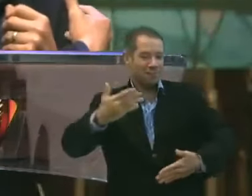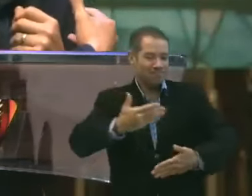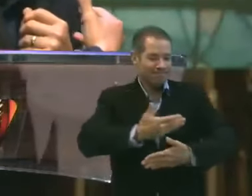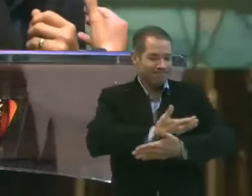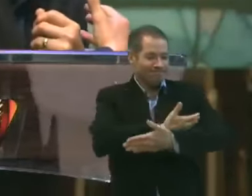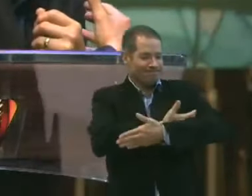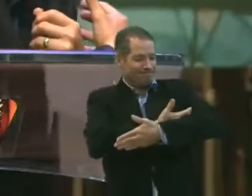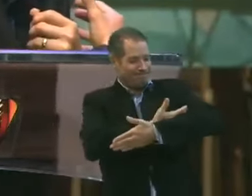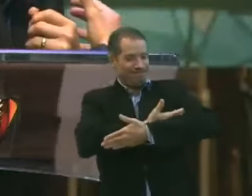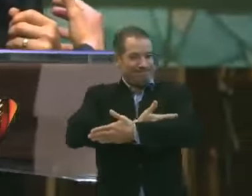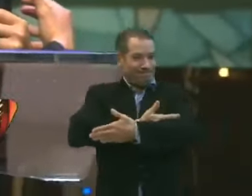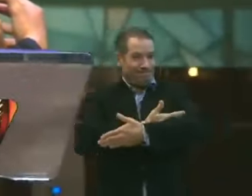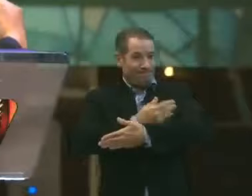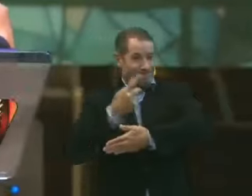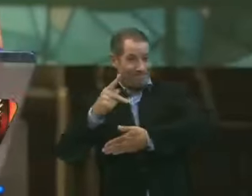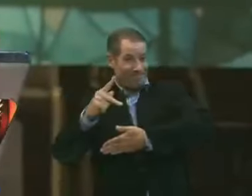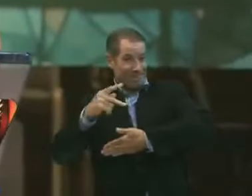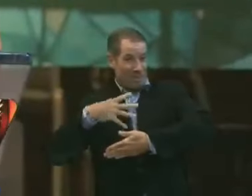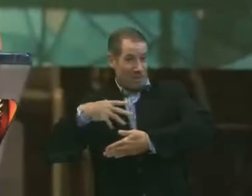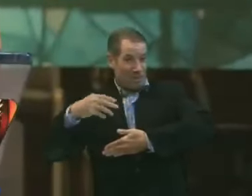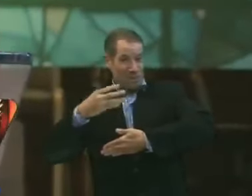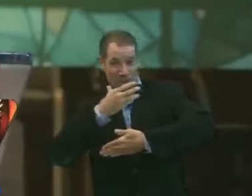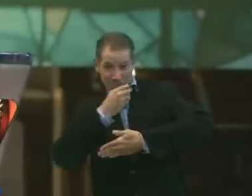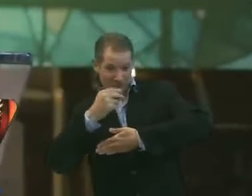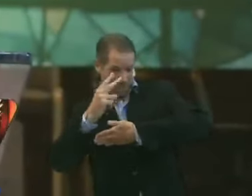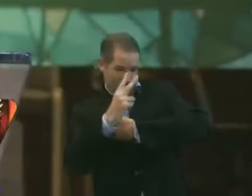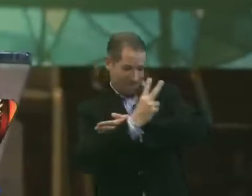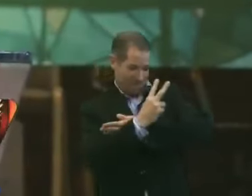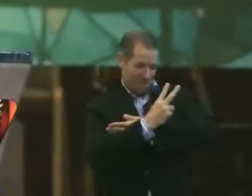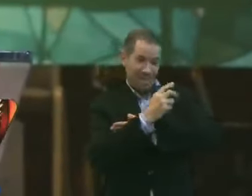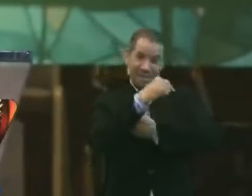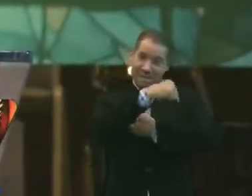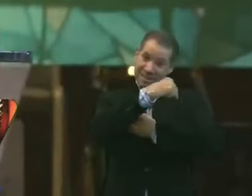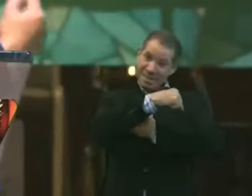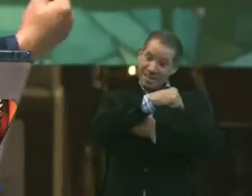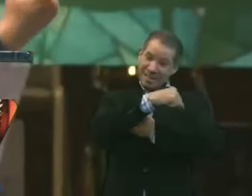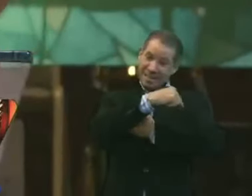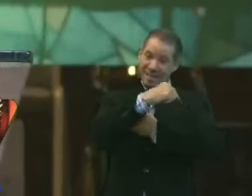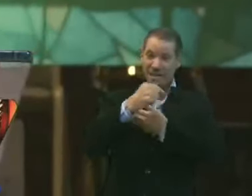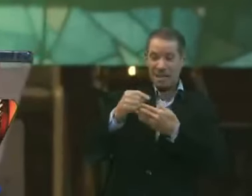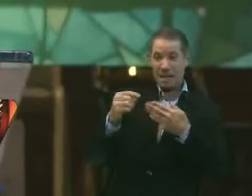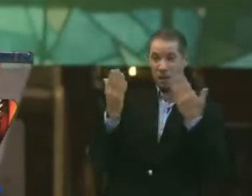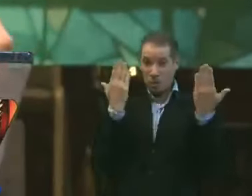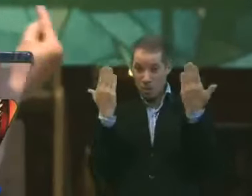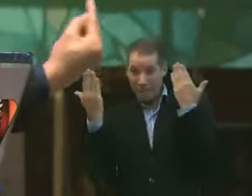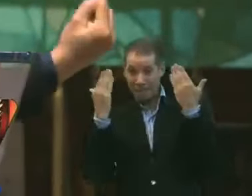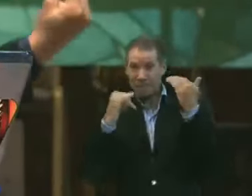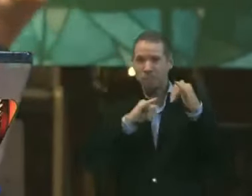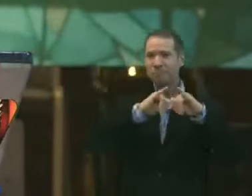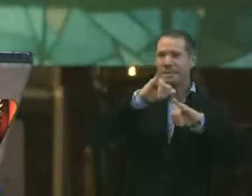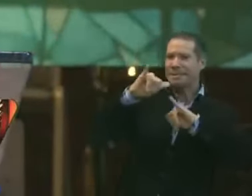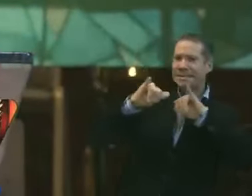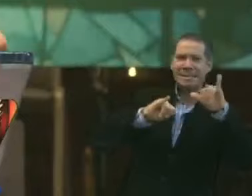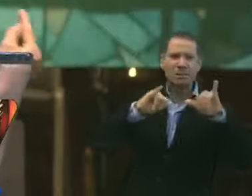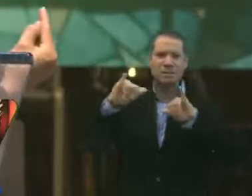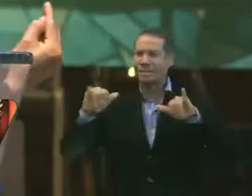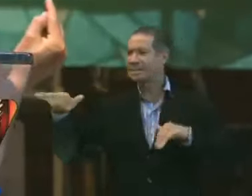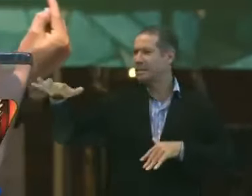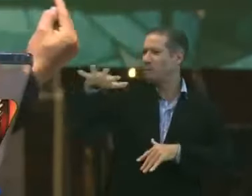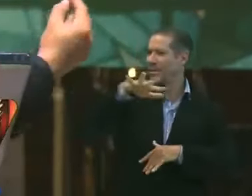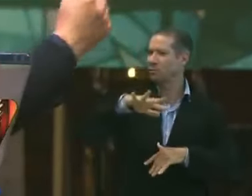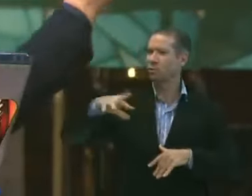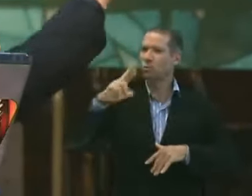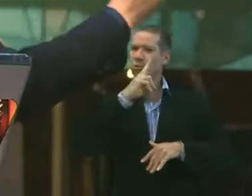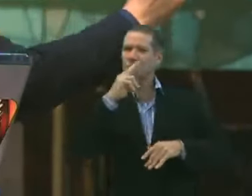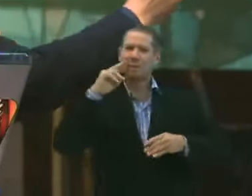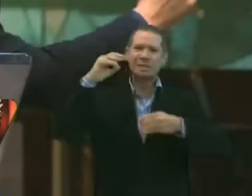Abraçado, protegendo o seu filho. Como se ele estivesse dizendo para todas as pessoas que estavam ali naquele restaurante.